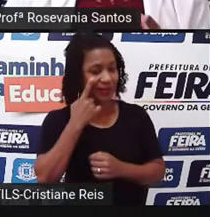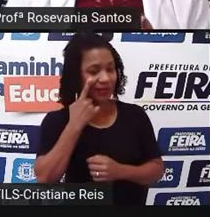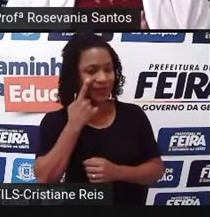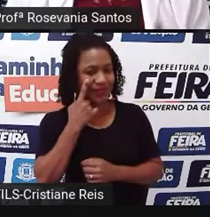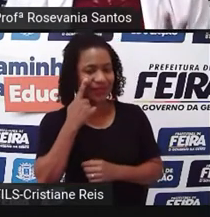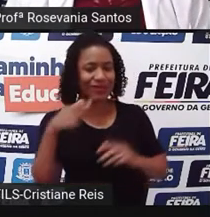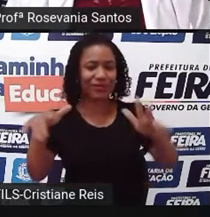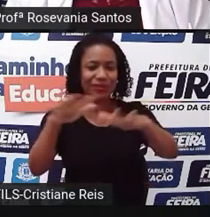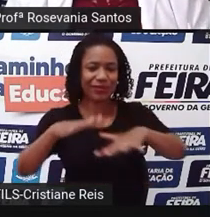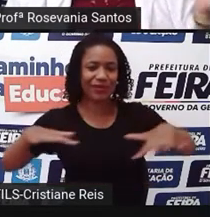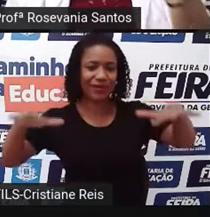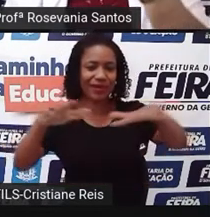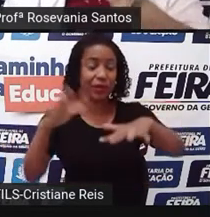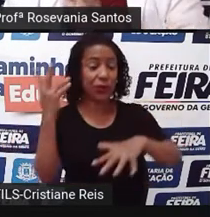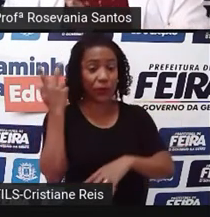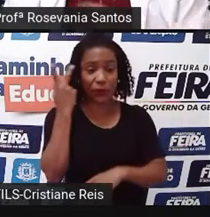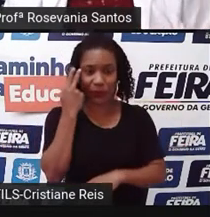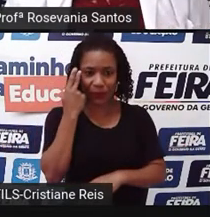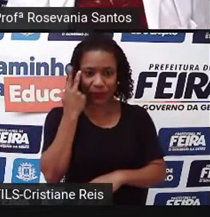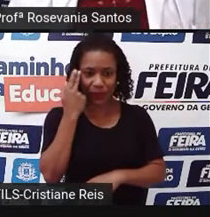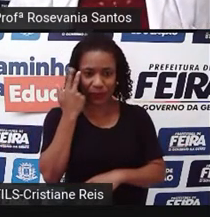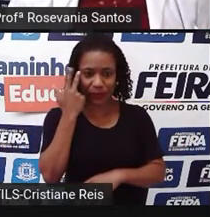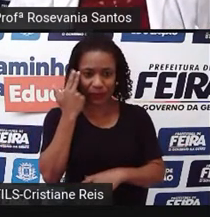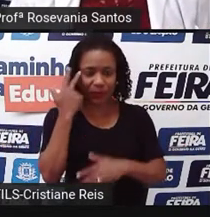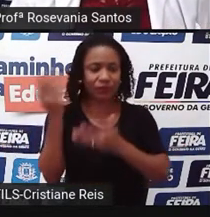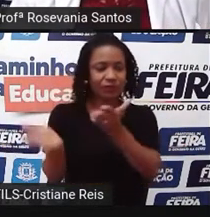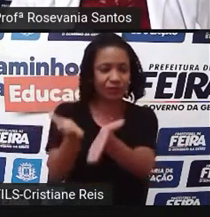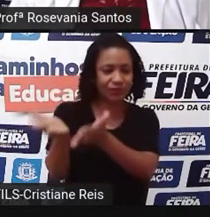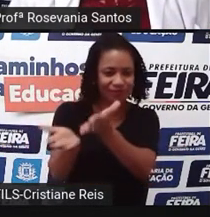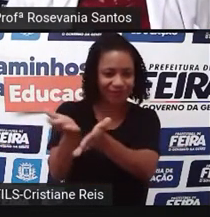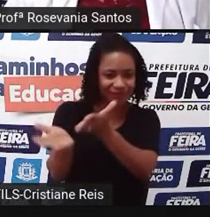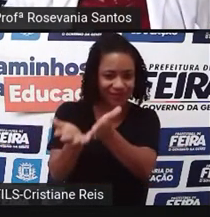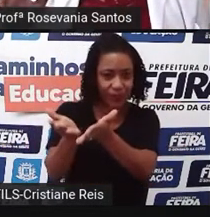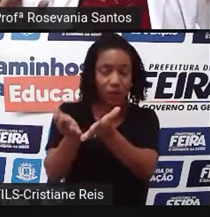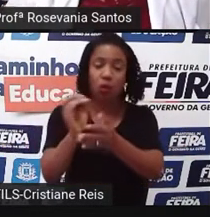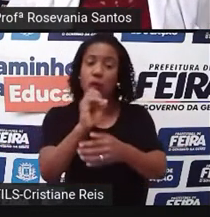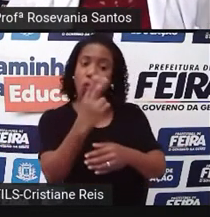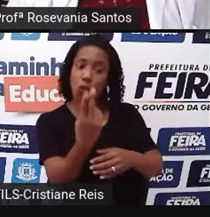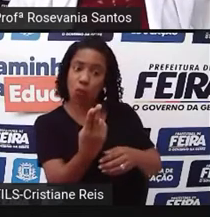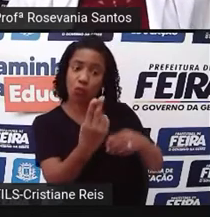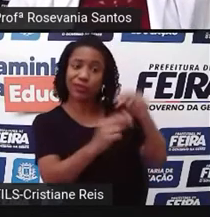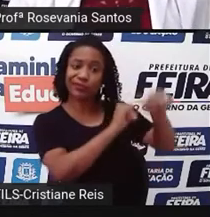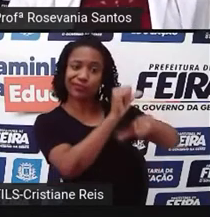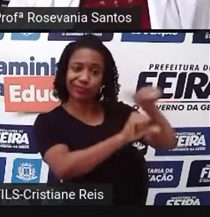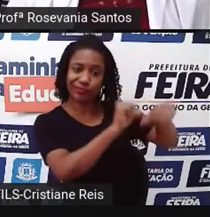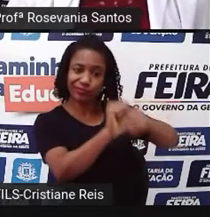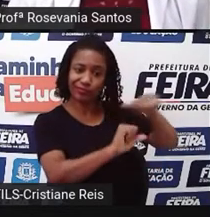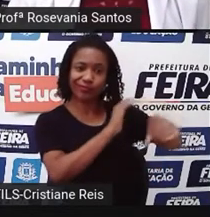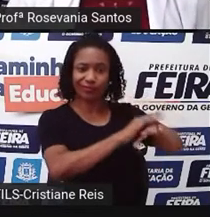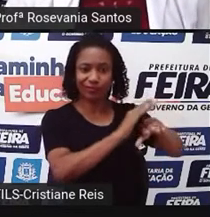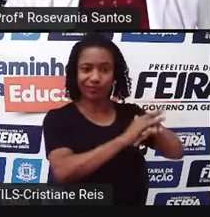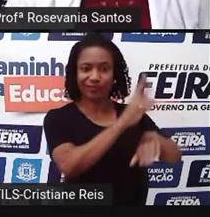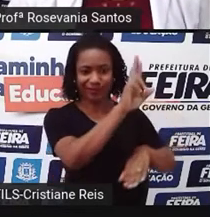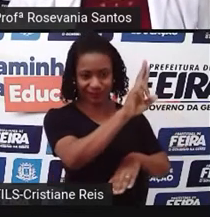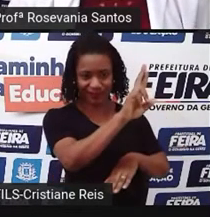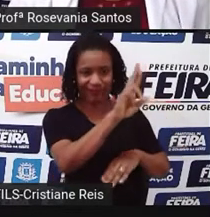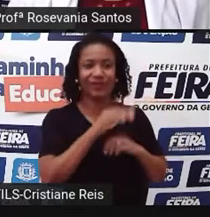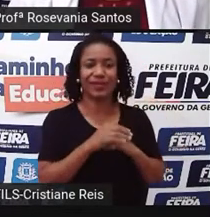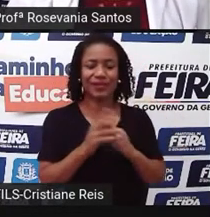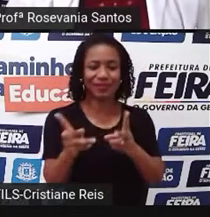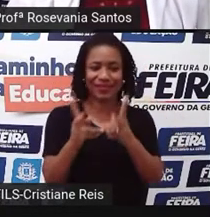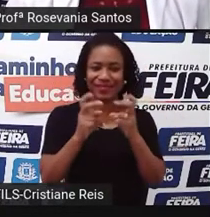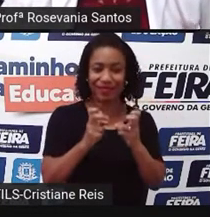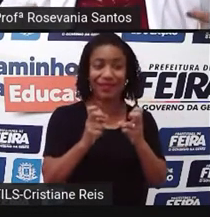ou que aquela paisagem está mais para um espaço artificial. E o primeiro elemento natural que você observa é a